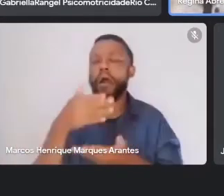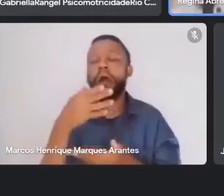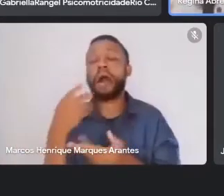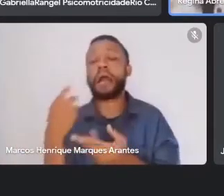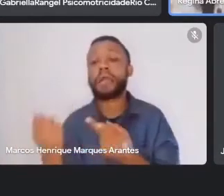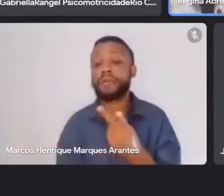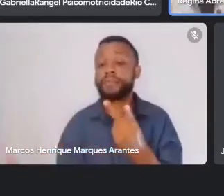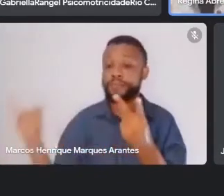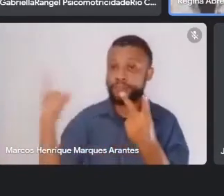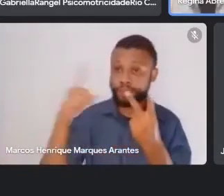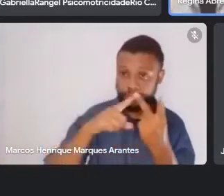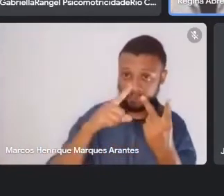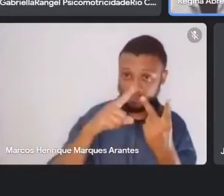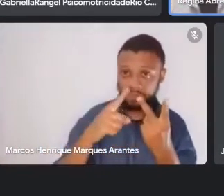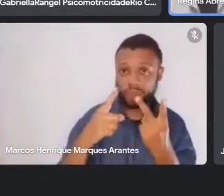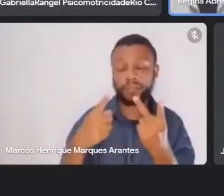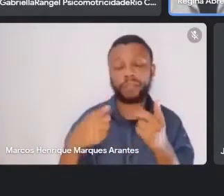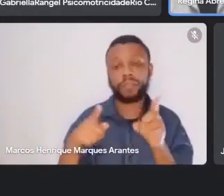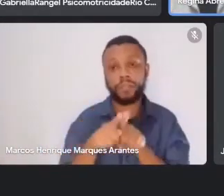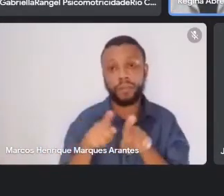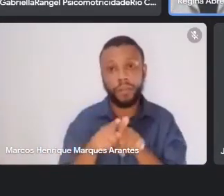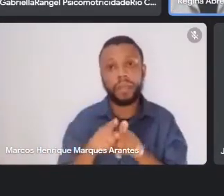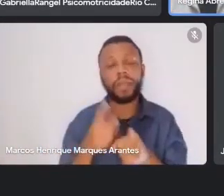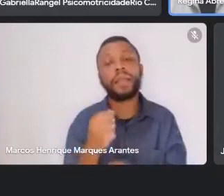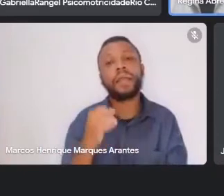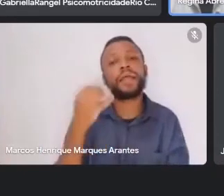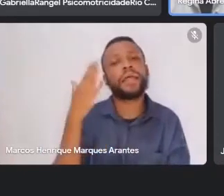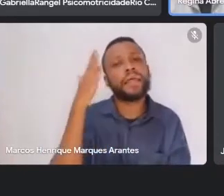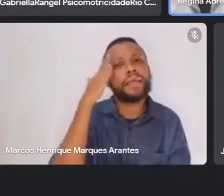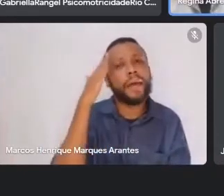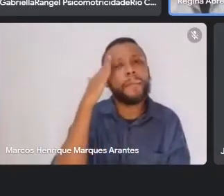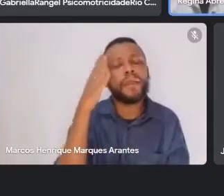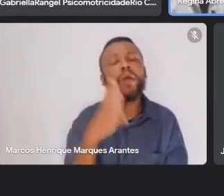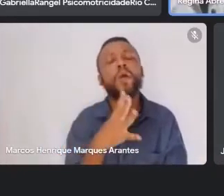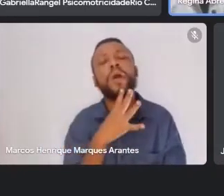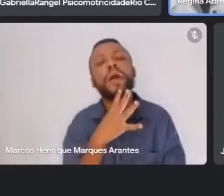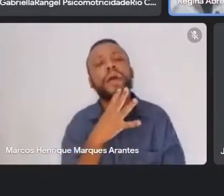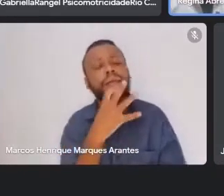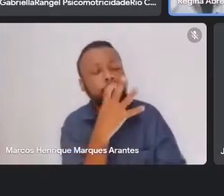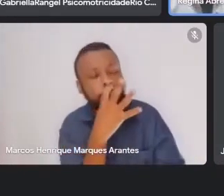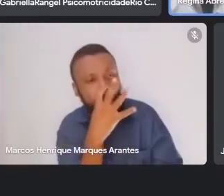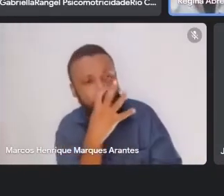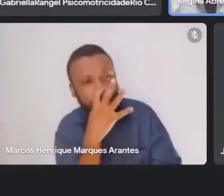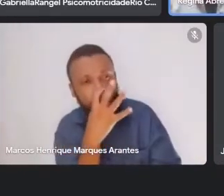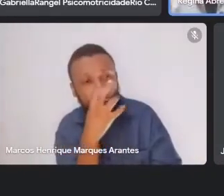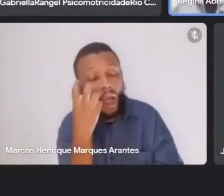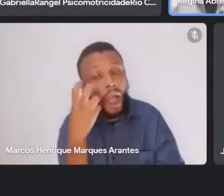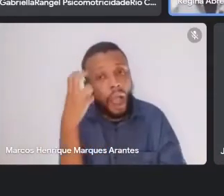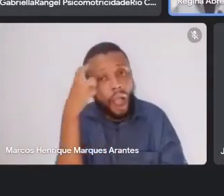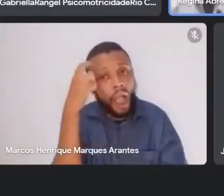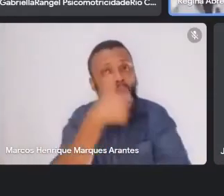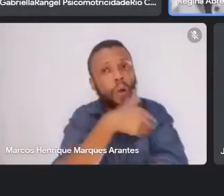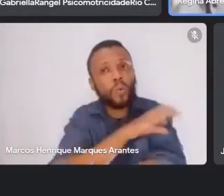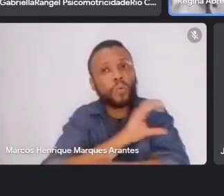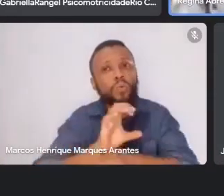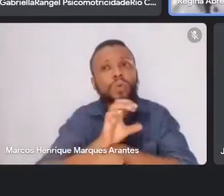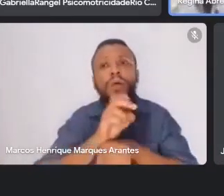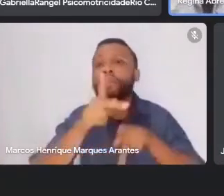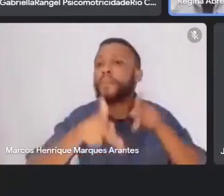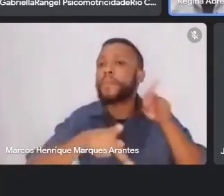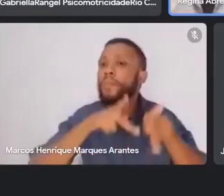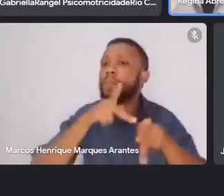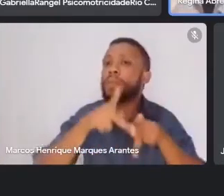é alguém que escuta a cultura popular, que absorve da cultura popular, e trabalha aquela